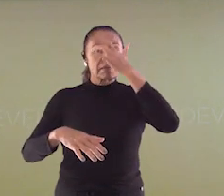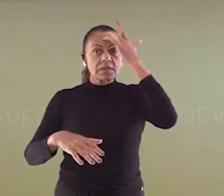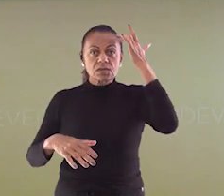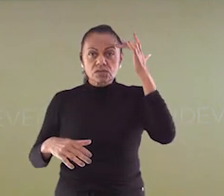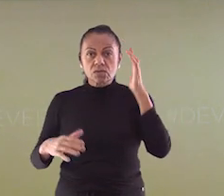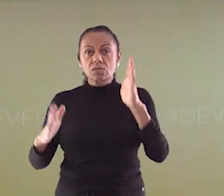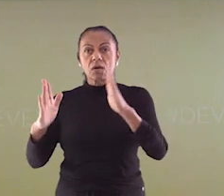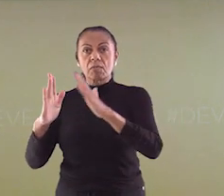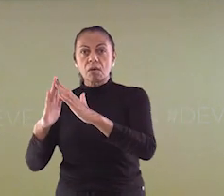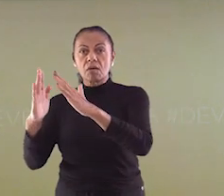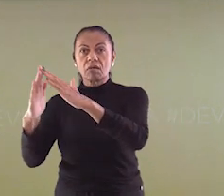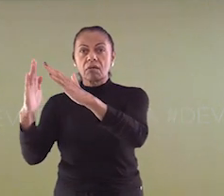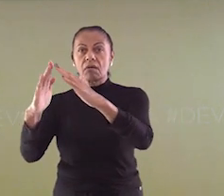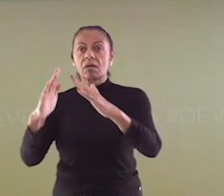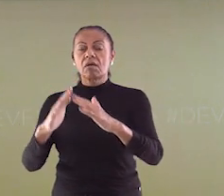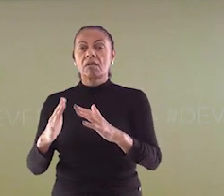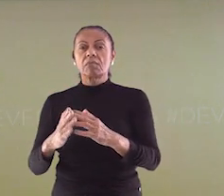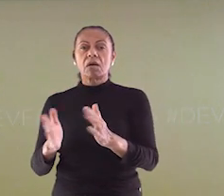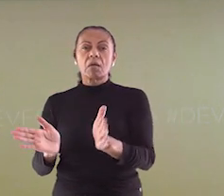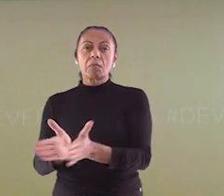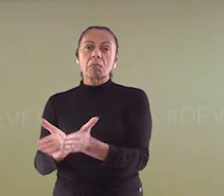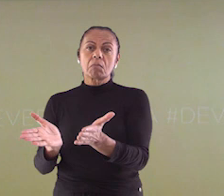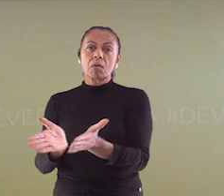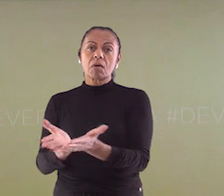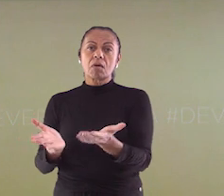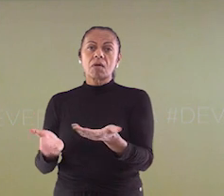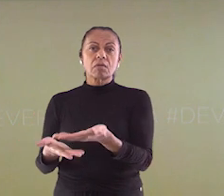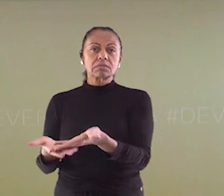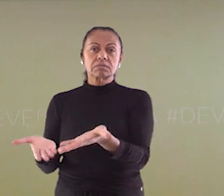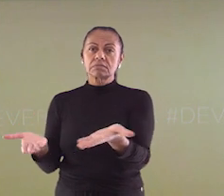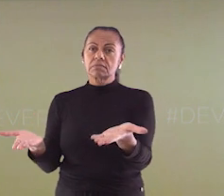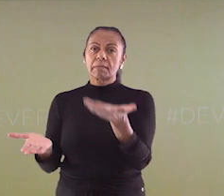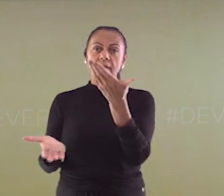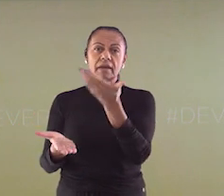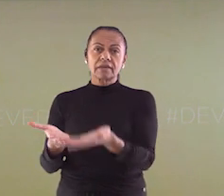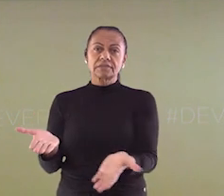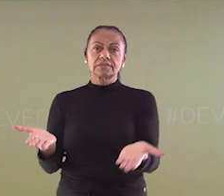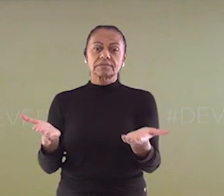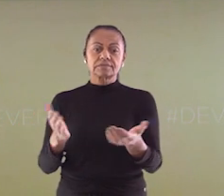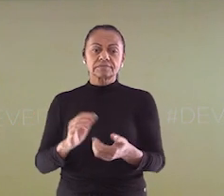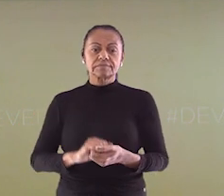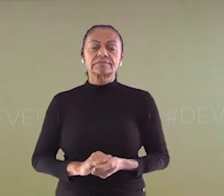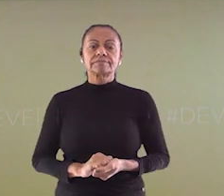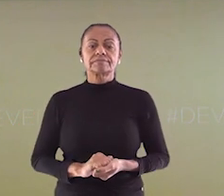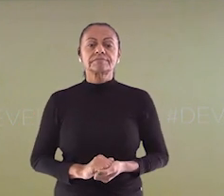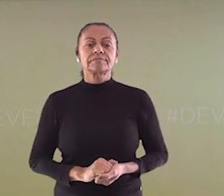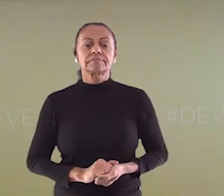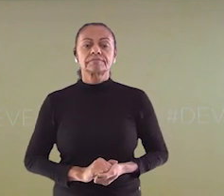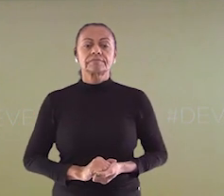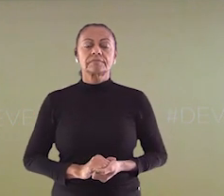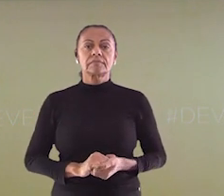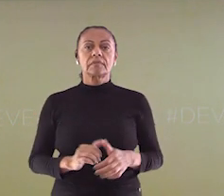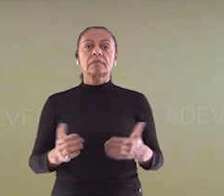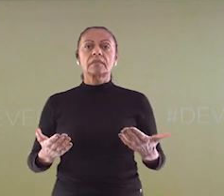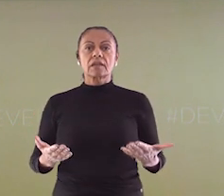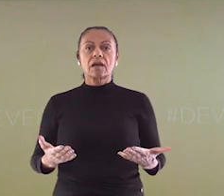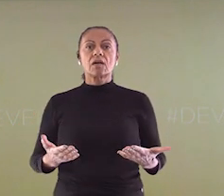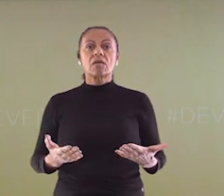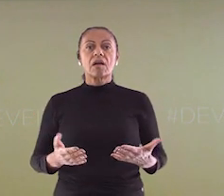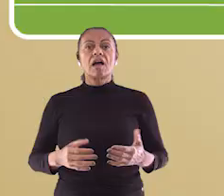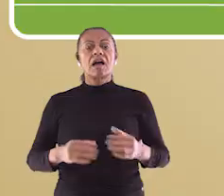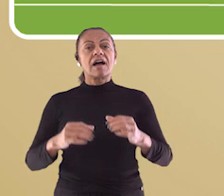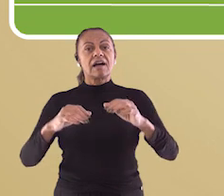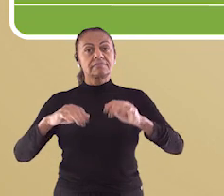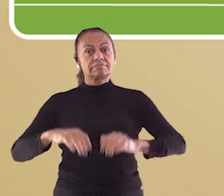serão essas populações que sofrerão as primeiras consequências, pois a grande maioria perde o pouco que